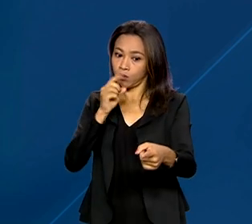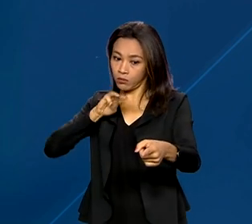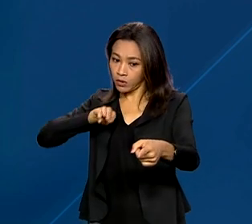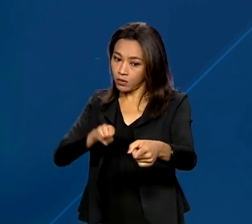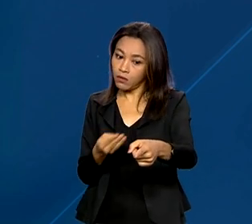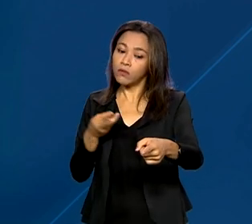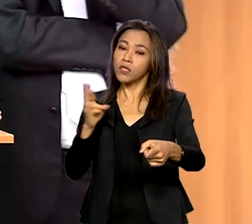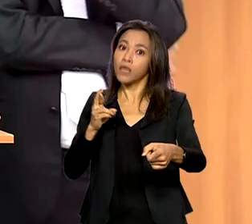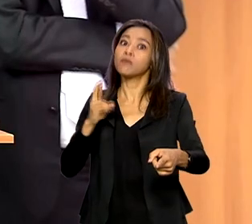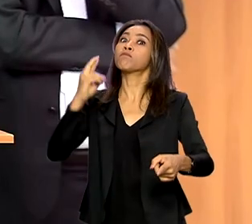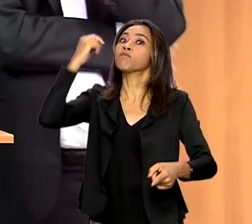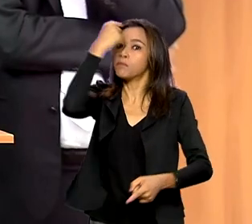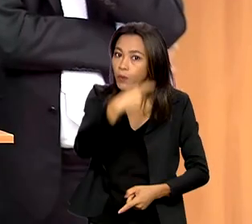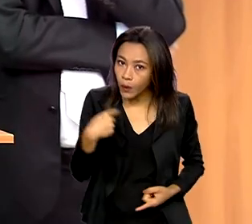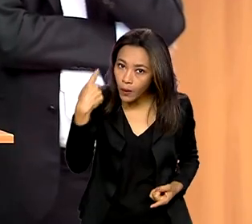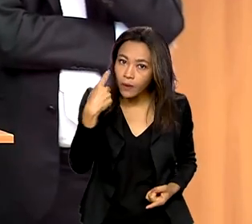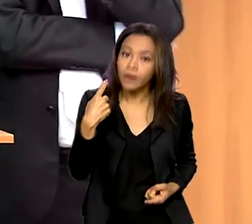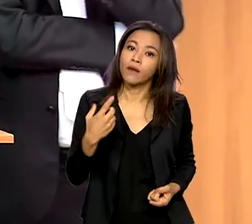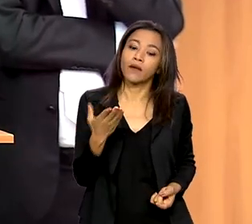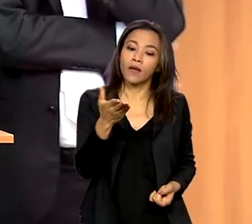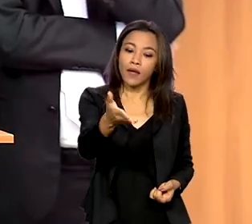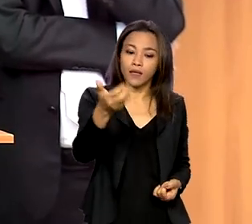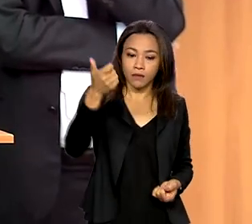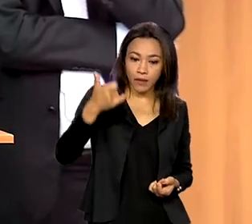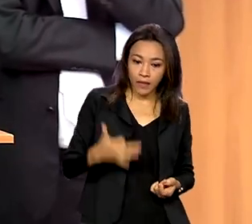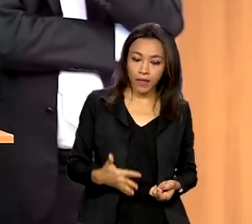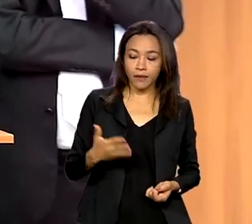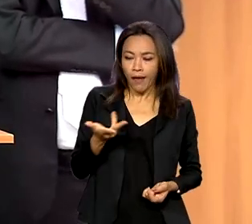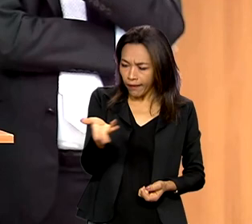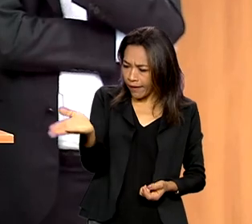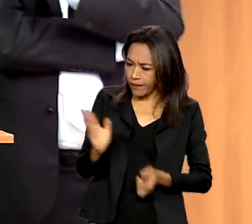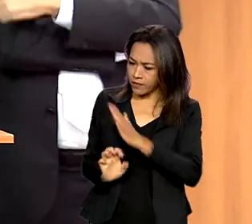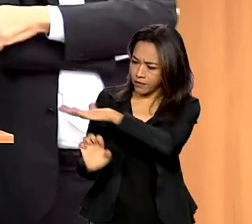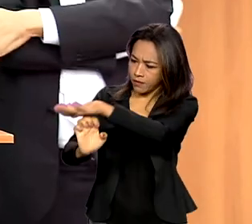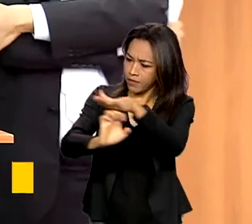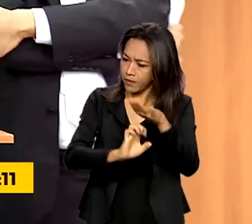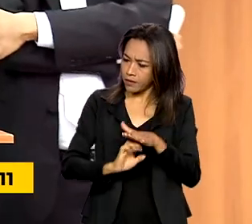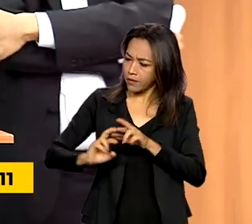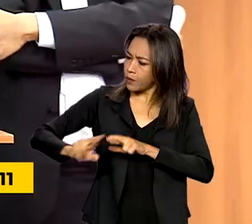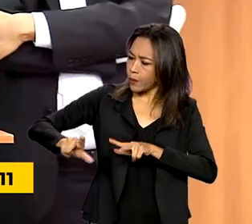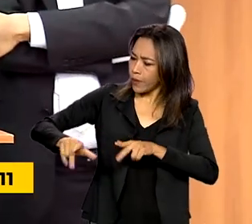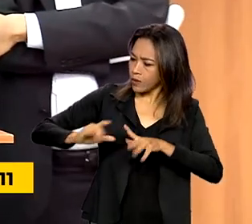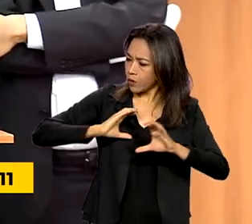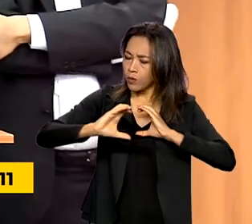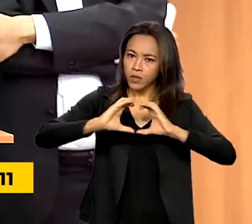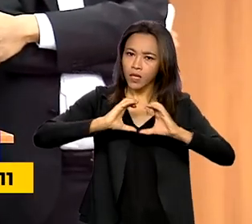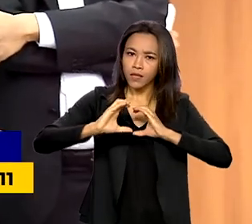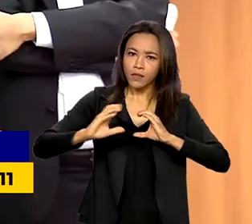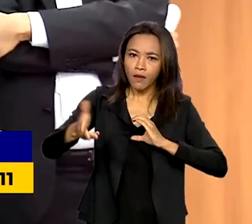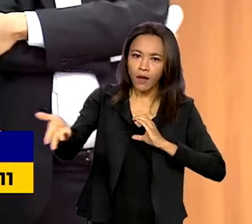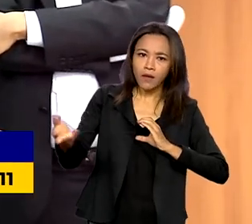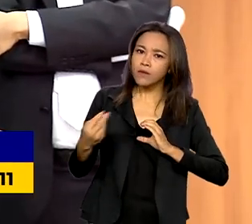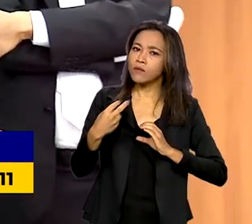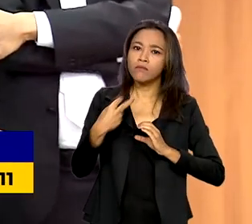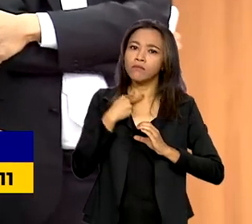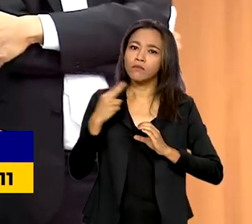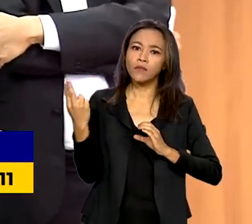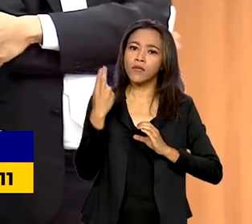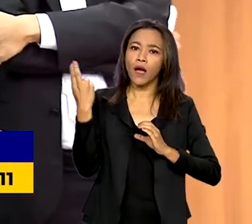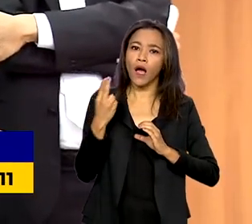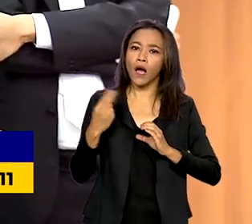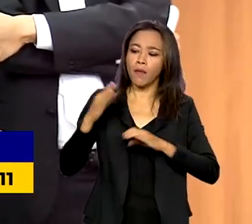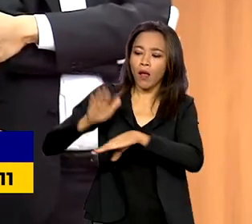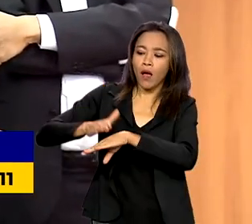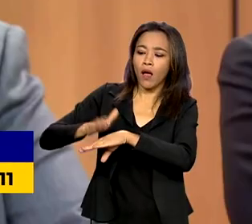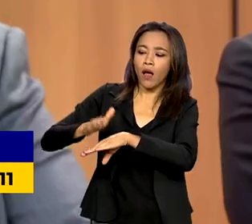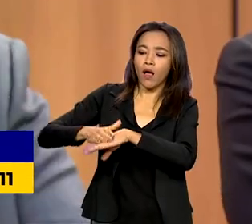de reais por hora. Como essas empresas dizem que não são empresas de comunicação, elas não podem fazer editorial. Se não é editorial,